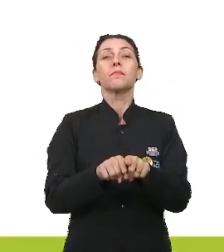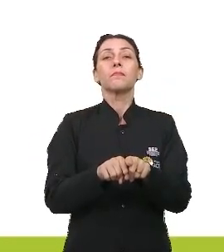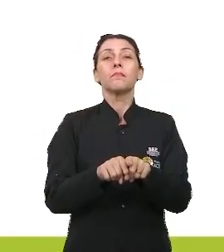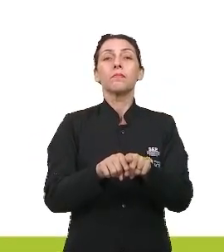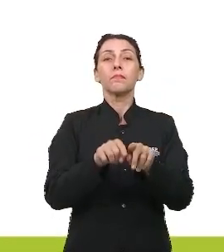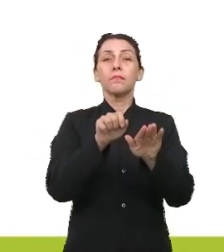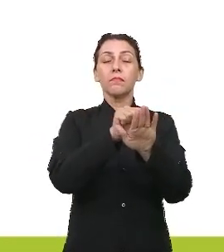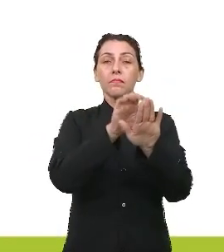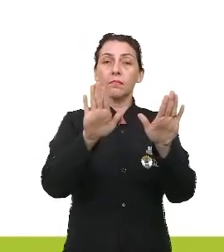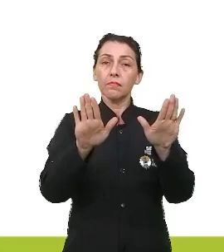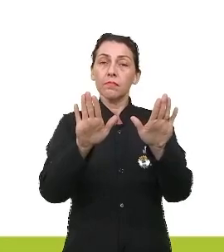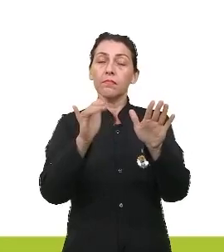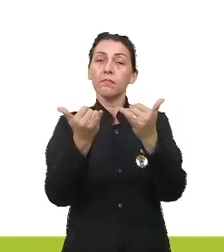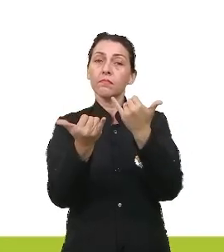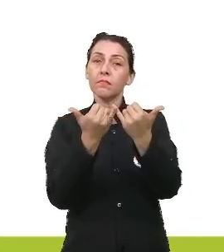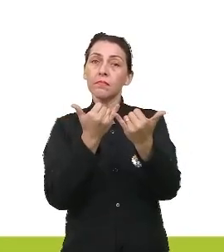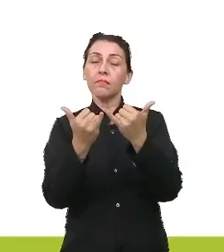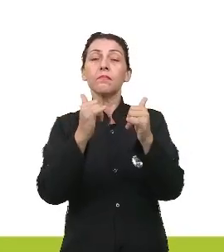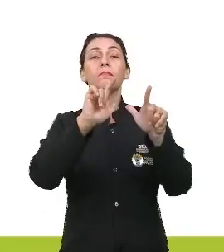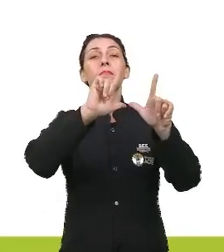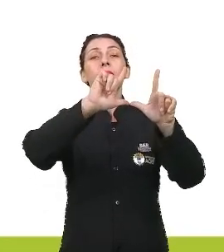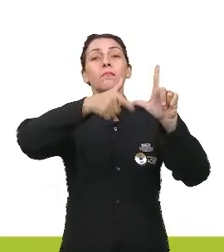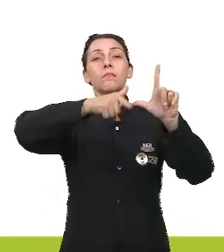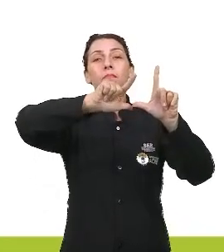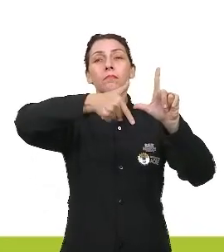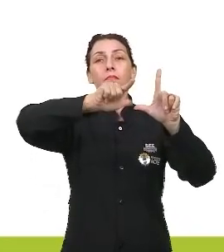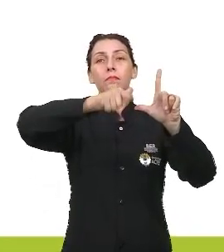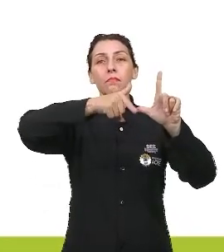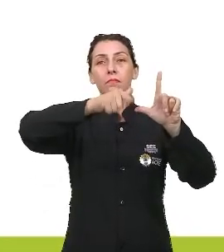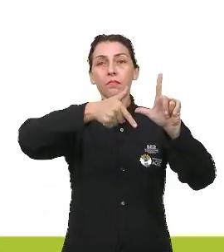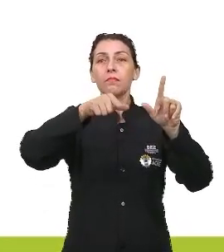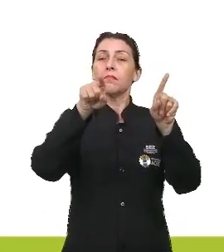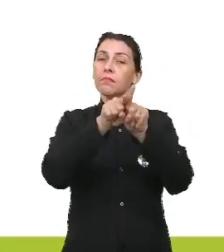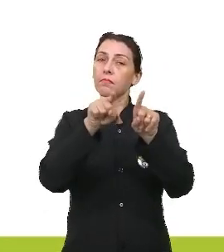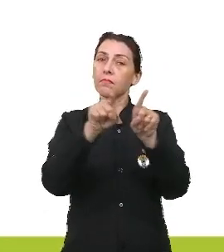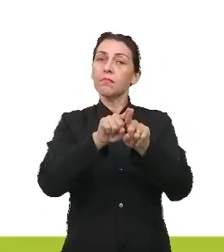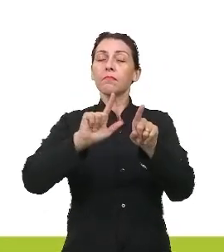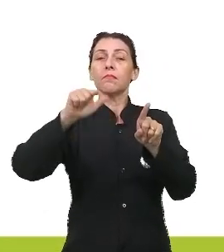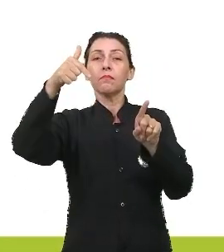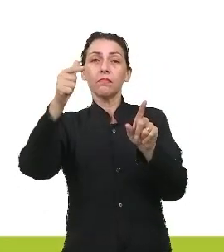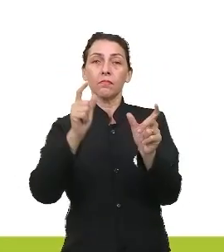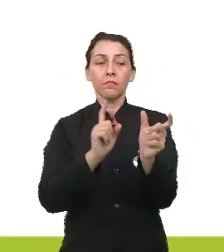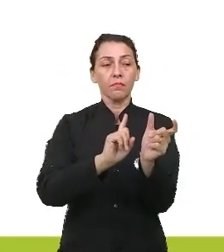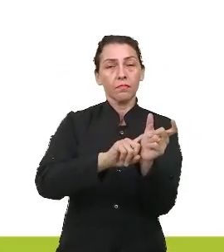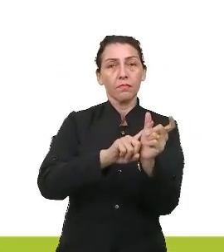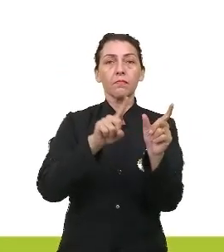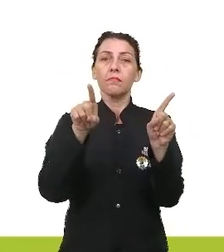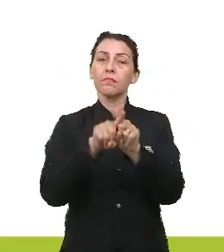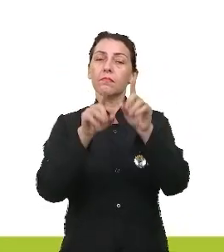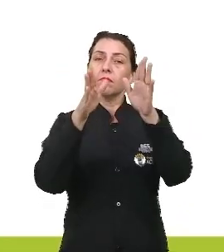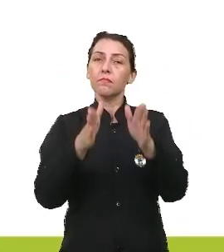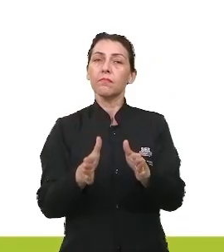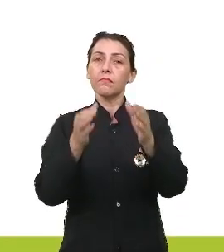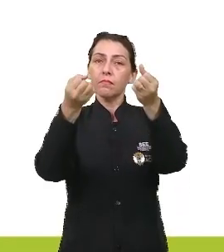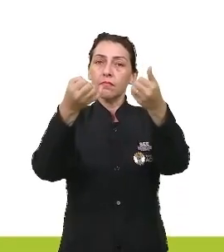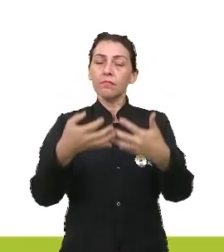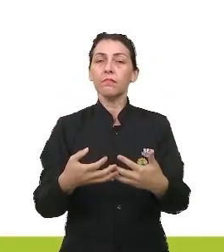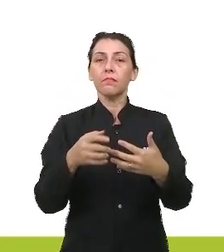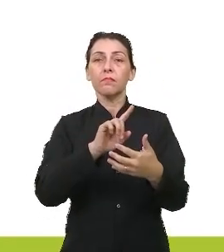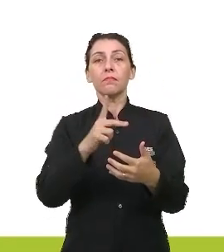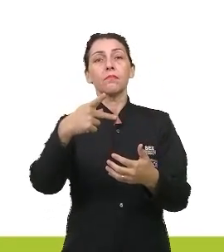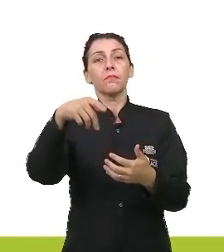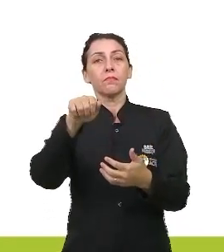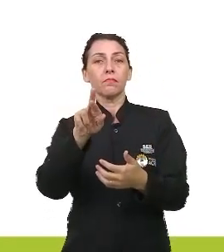semelhante ao paradoxo, também tem uma outra palavrinha, que já eu vou dizer para você, que ao invés da palavra